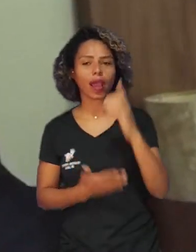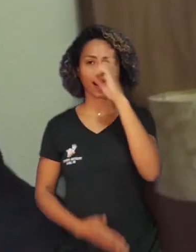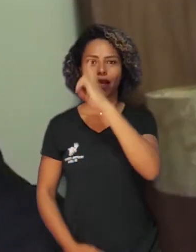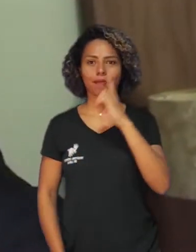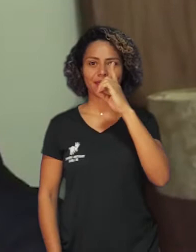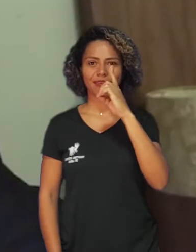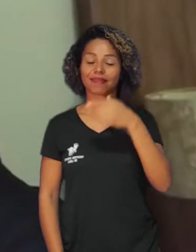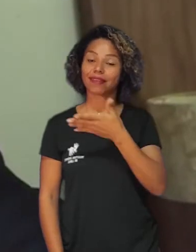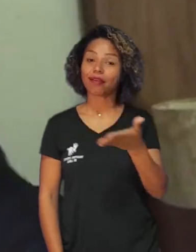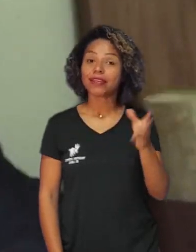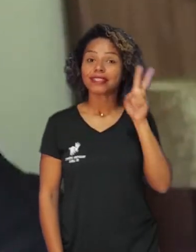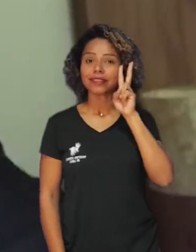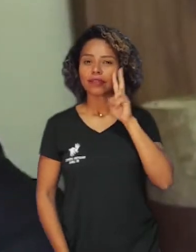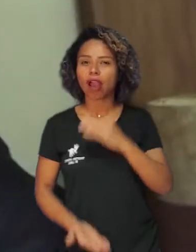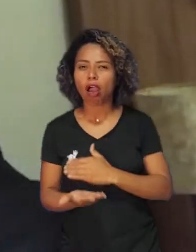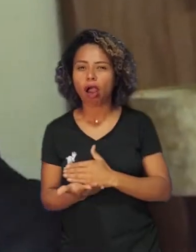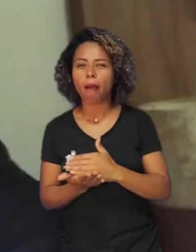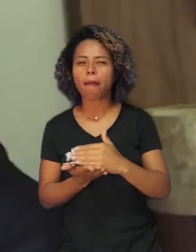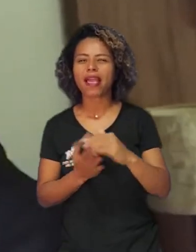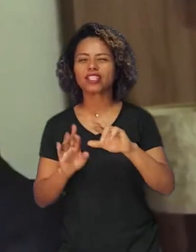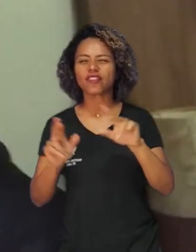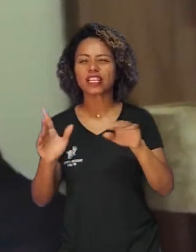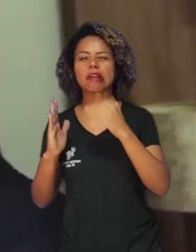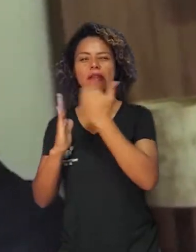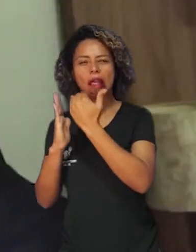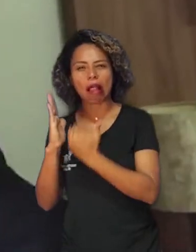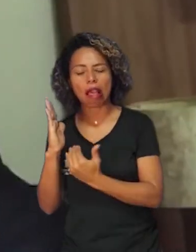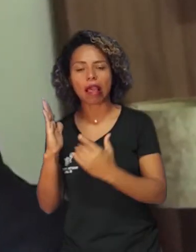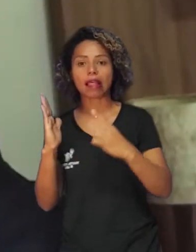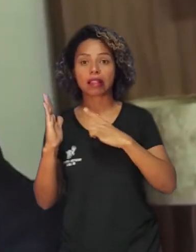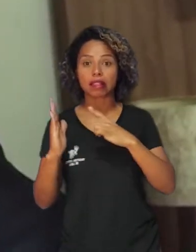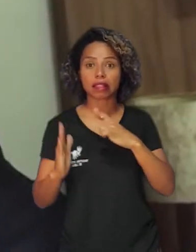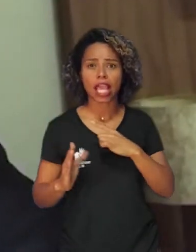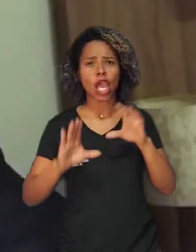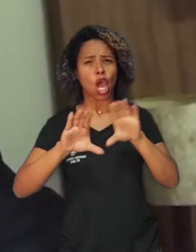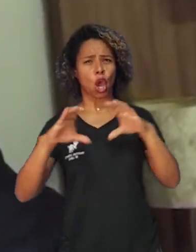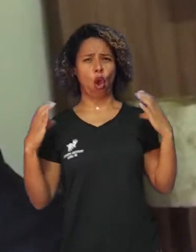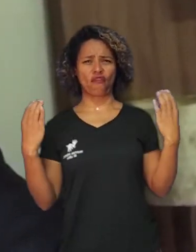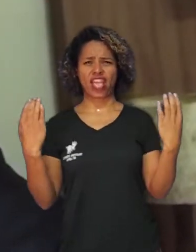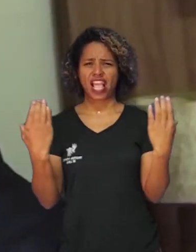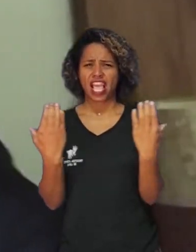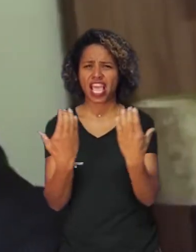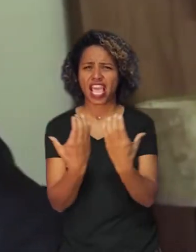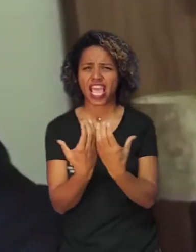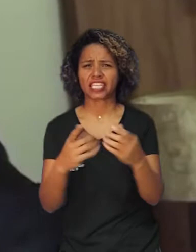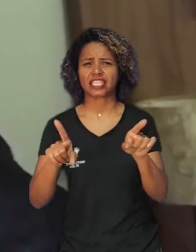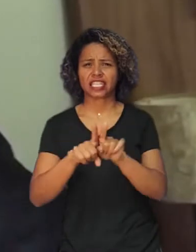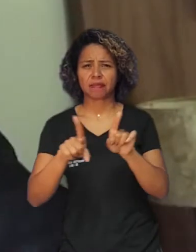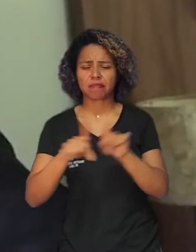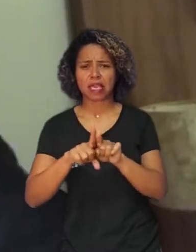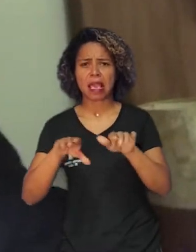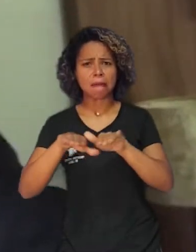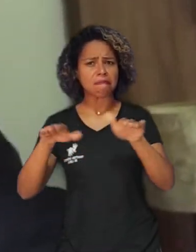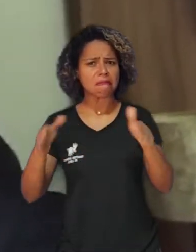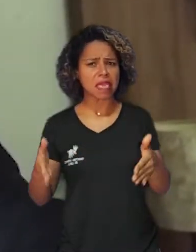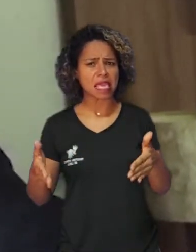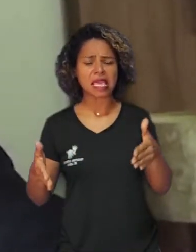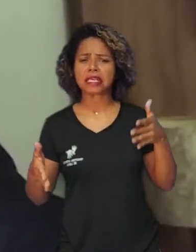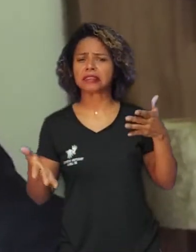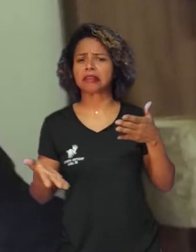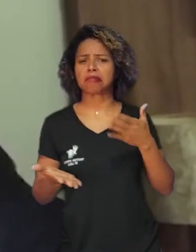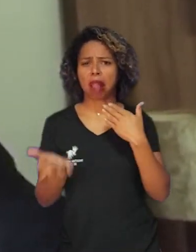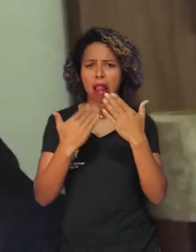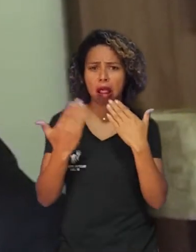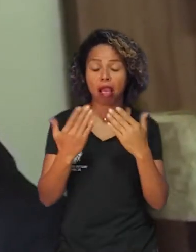inicia-se uma vasta programação. Nesta programação nós teremos painéis, teremos conferências, teremos mesas,